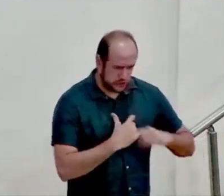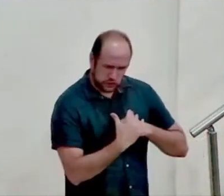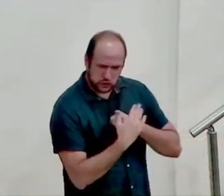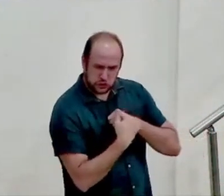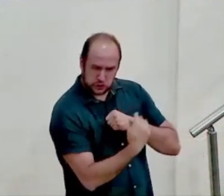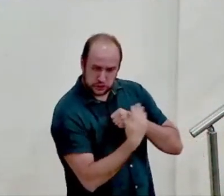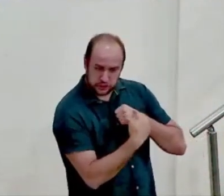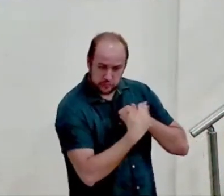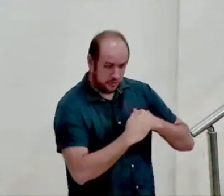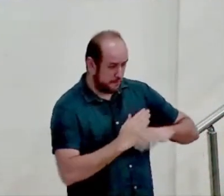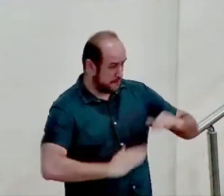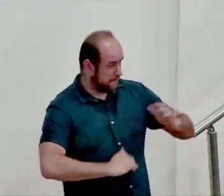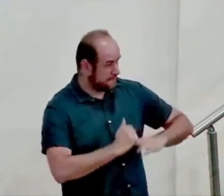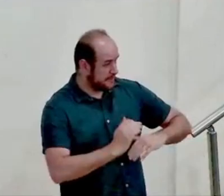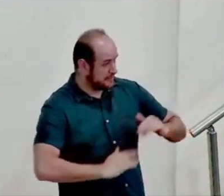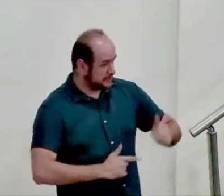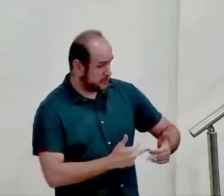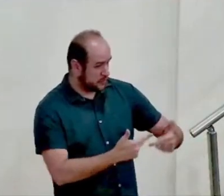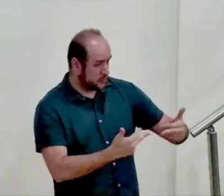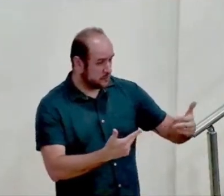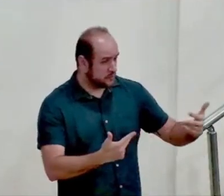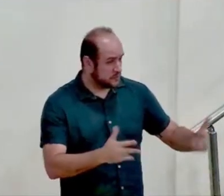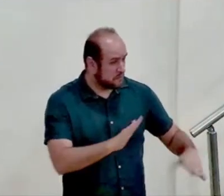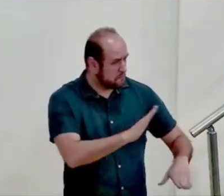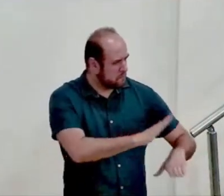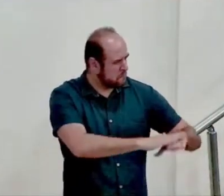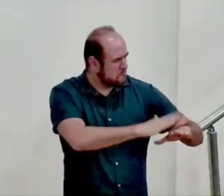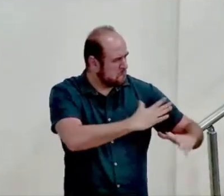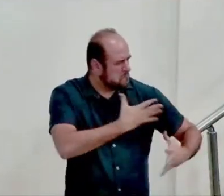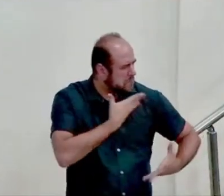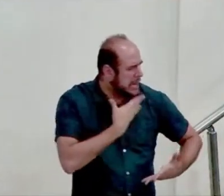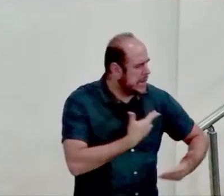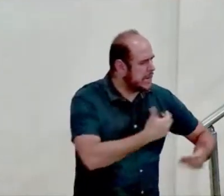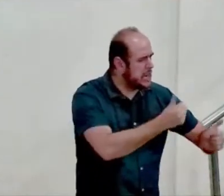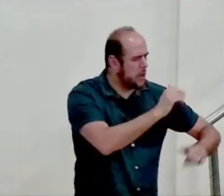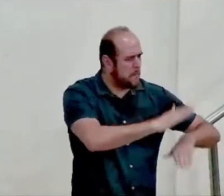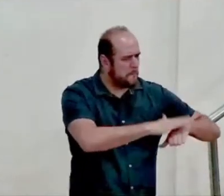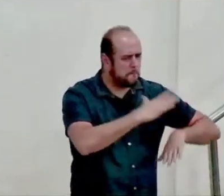fazer o que parece ser mais atraente mais bonito